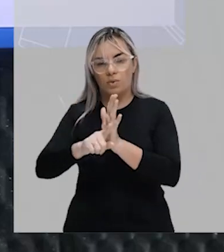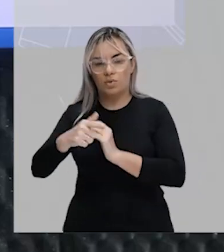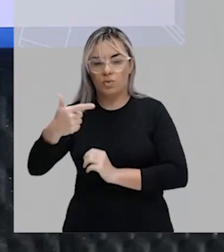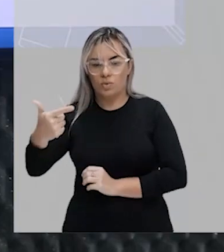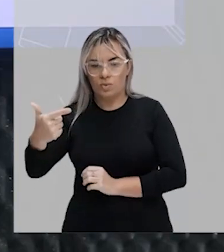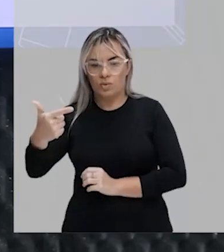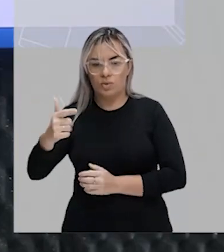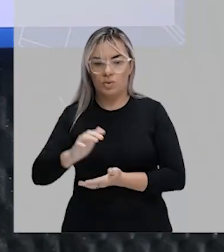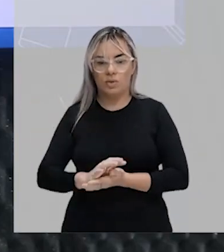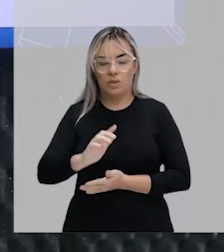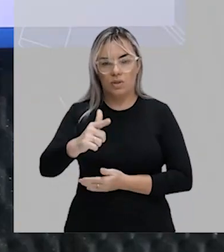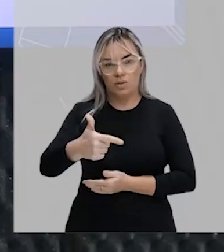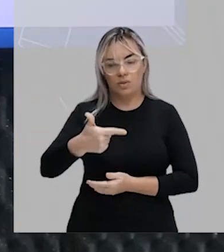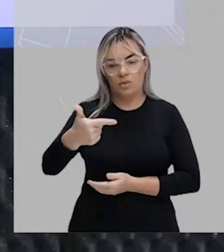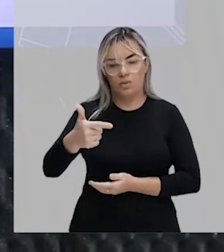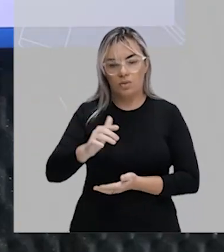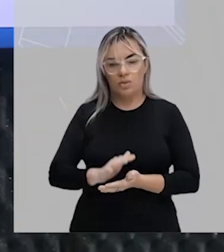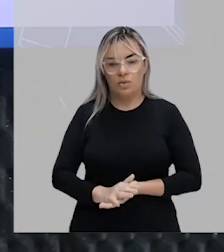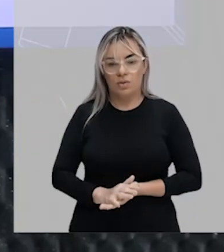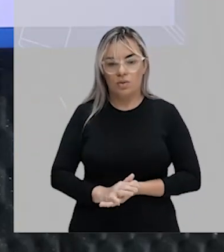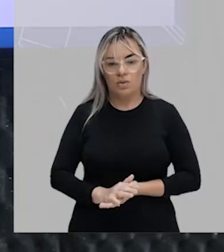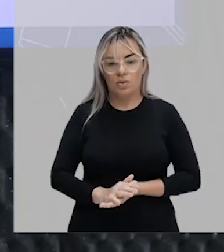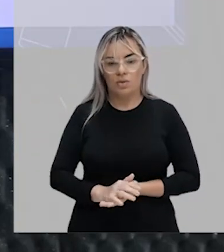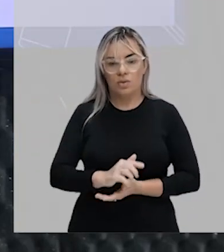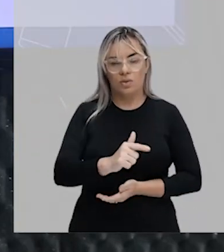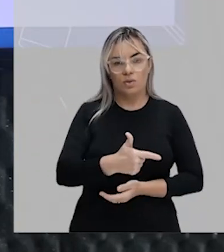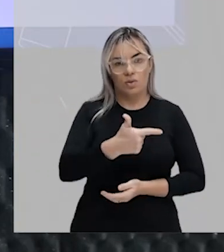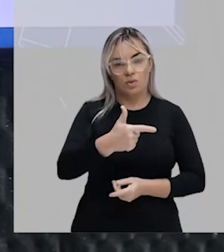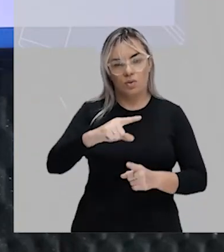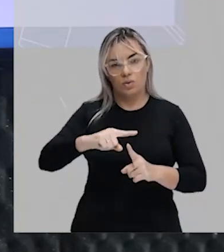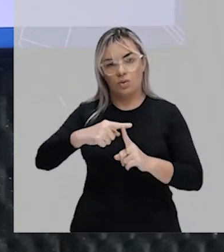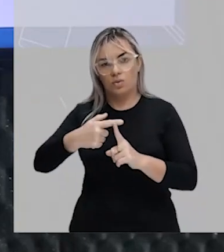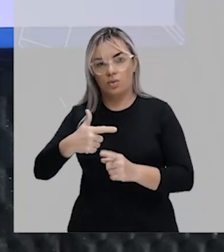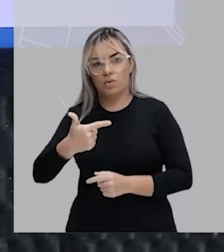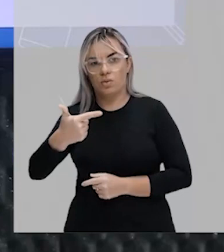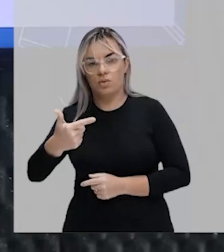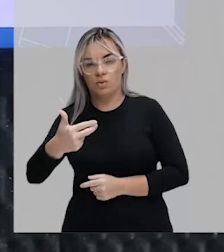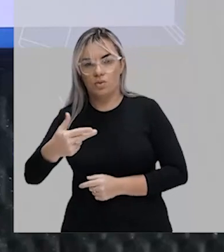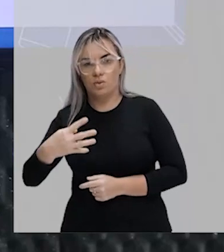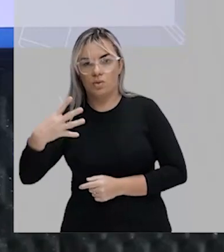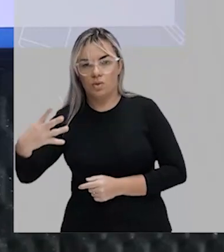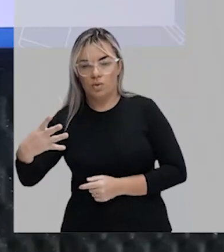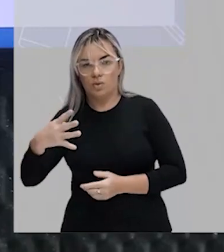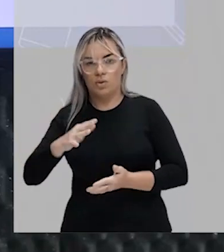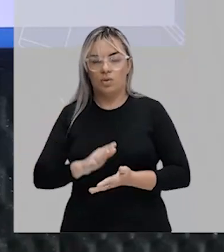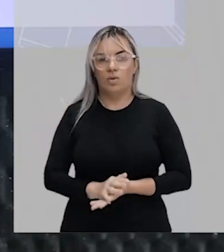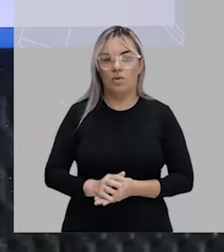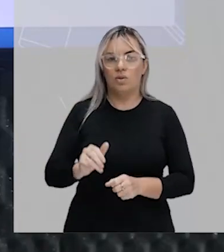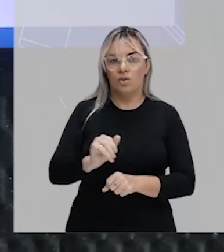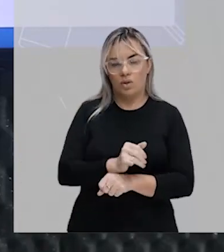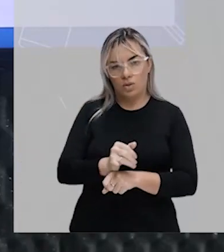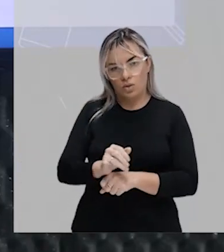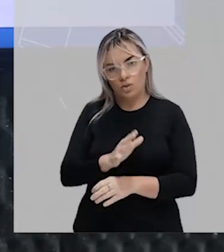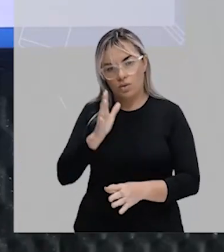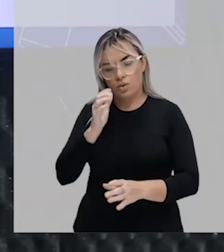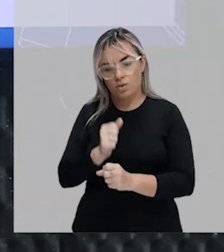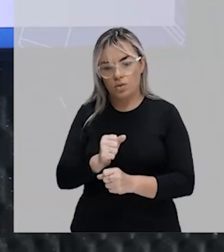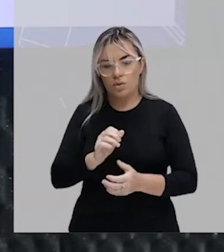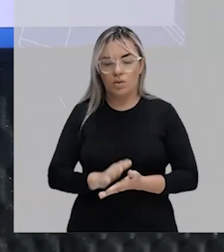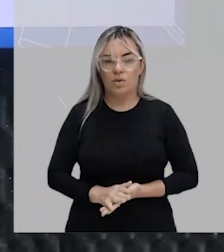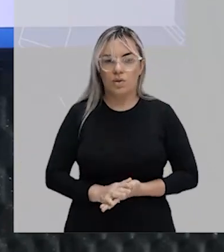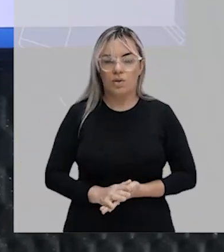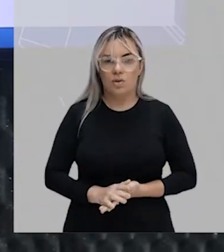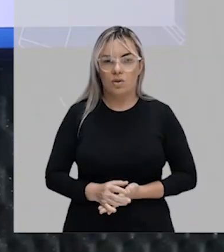4 menos 2? Dá 2. E aí, 2 mais 2, mesmo 4. Então, veja, aqui a gente acabou de ver, bem